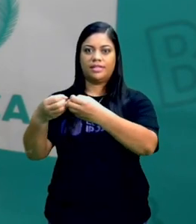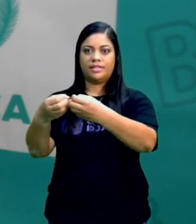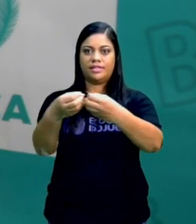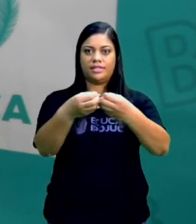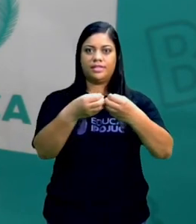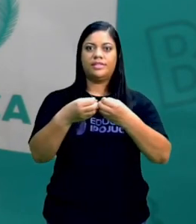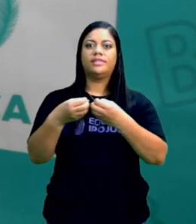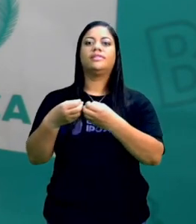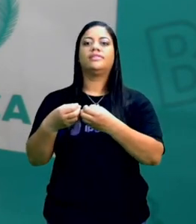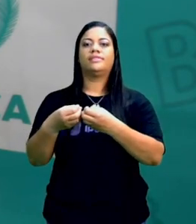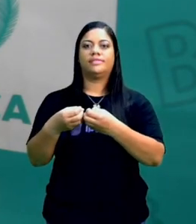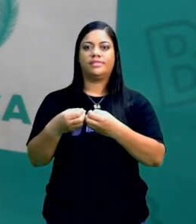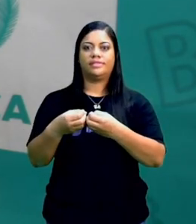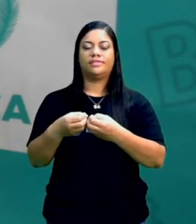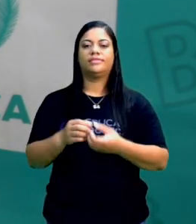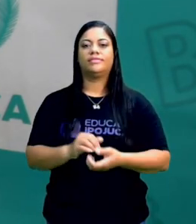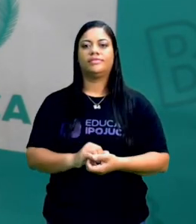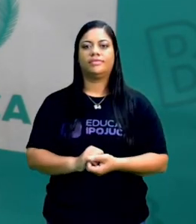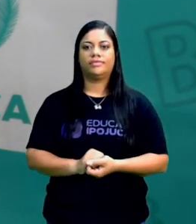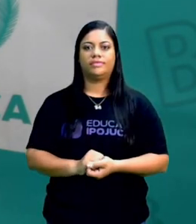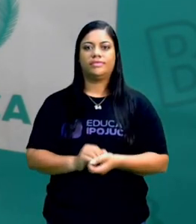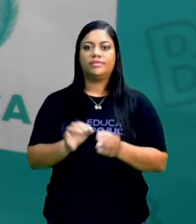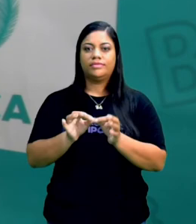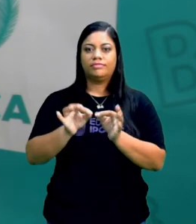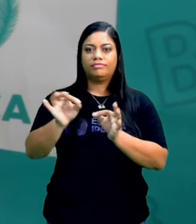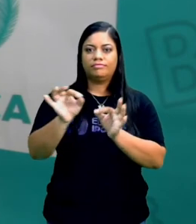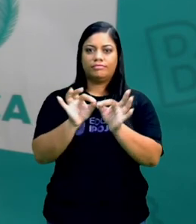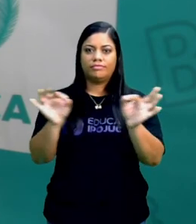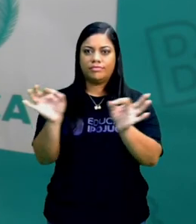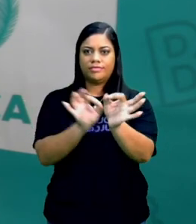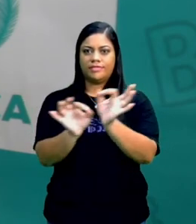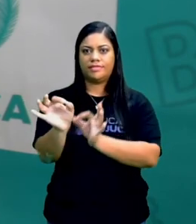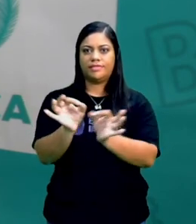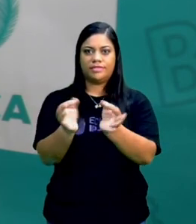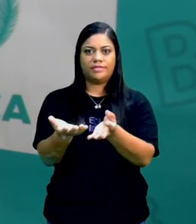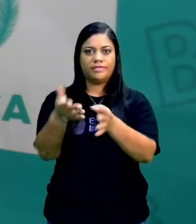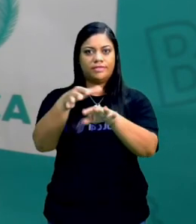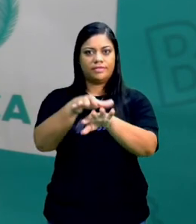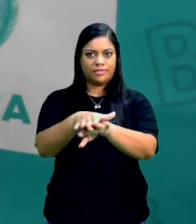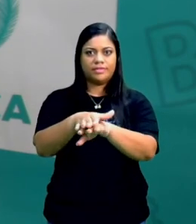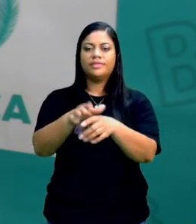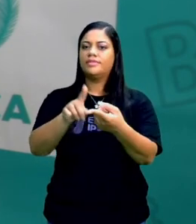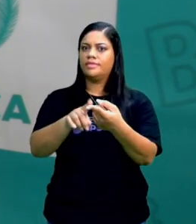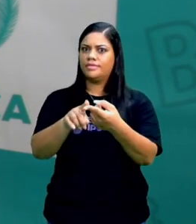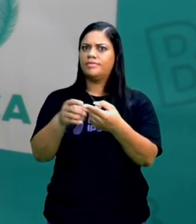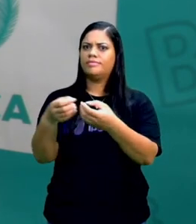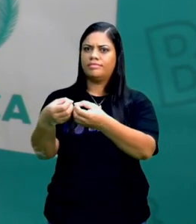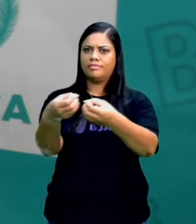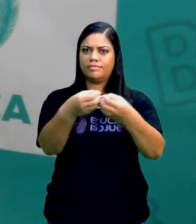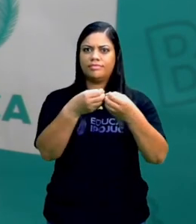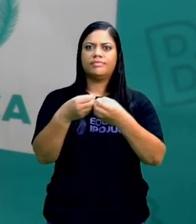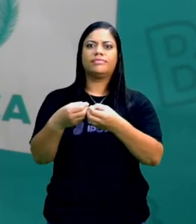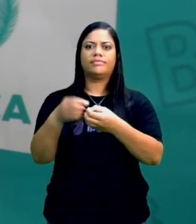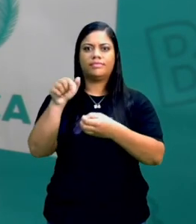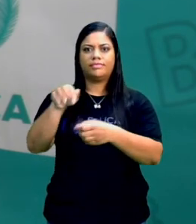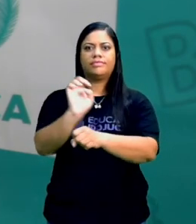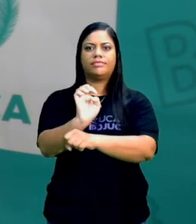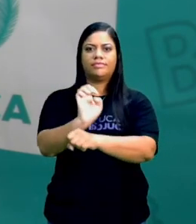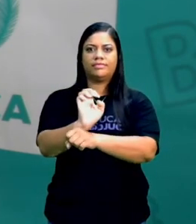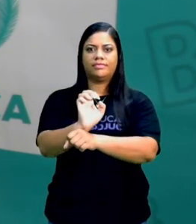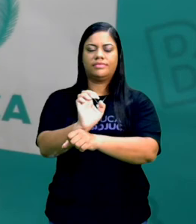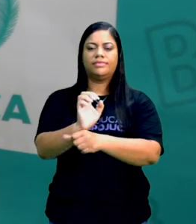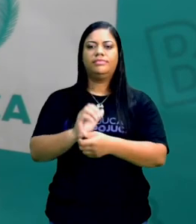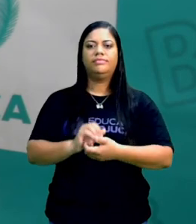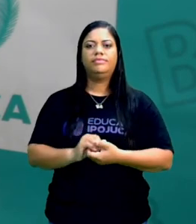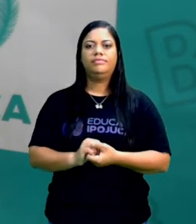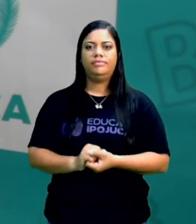certa instância que foi medida, Ipojuca entrou dentro da área metropolitana. Então, quando